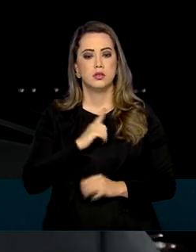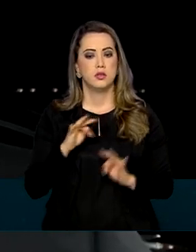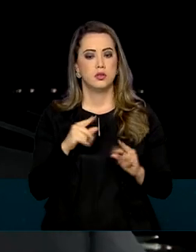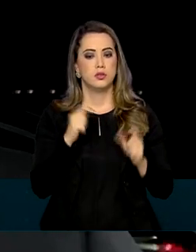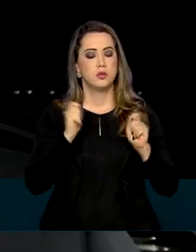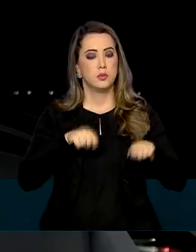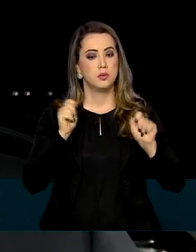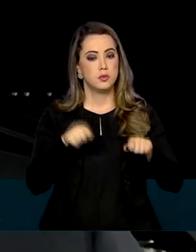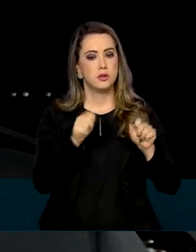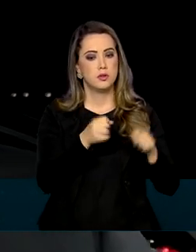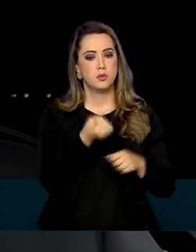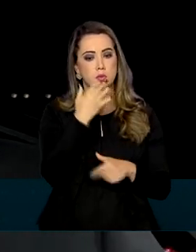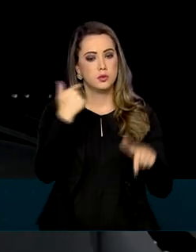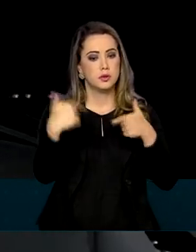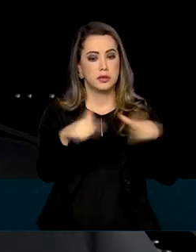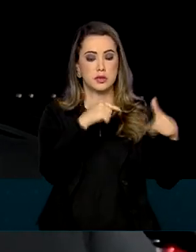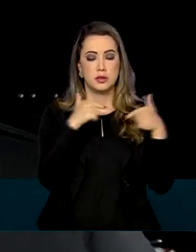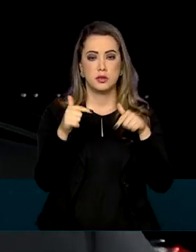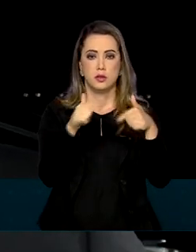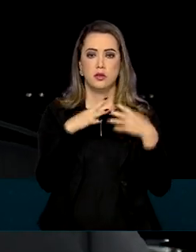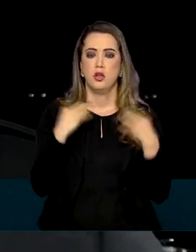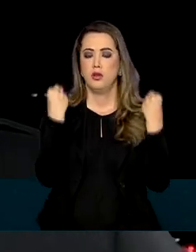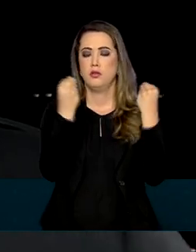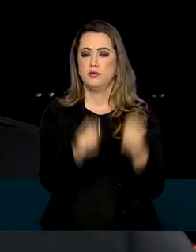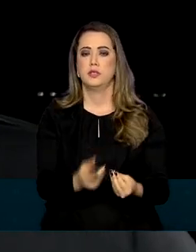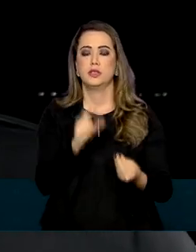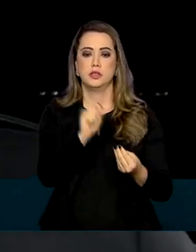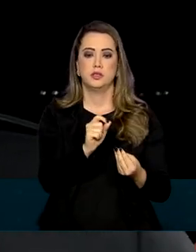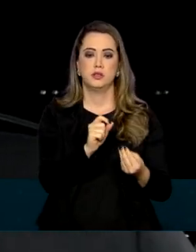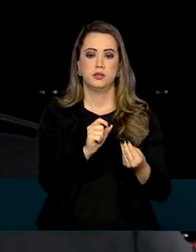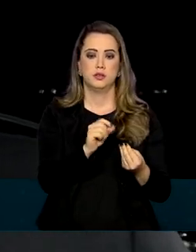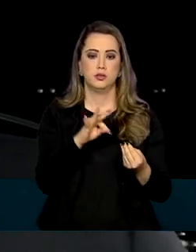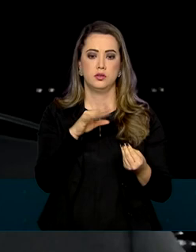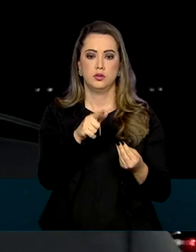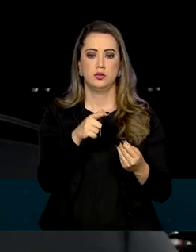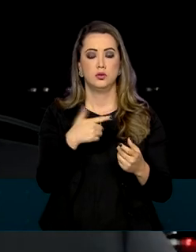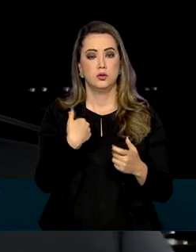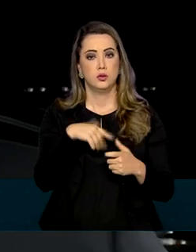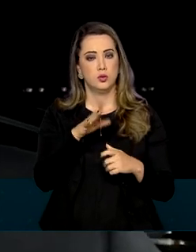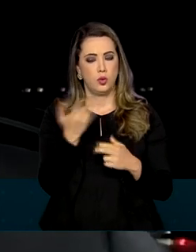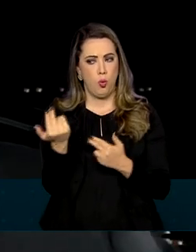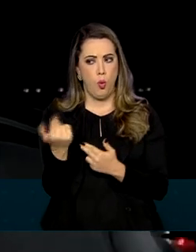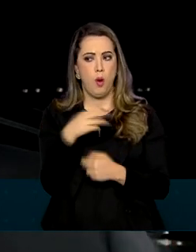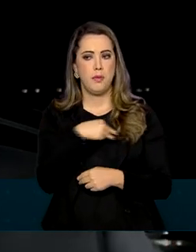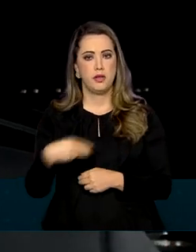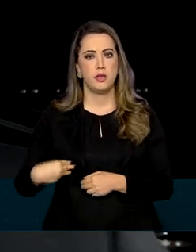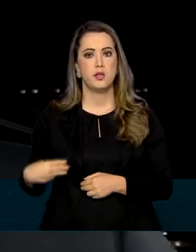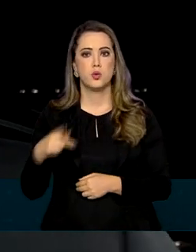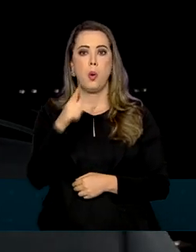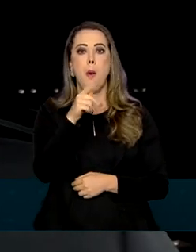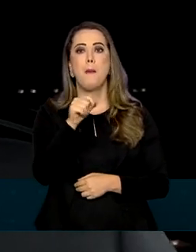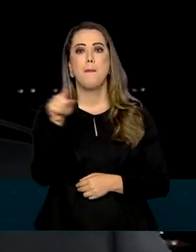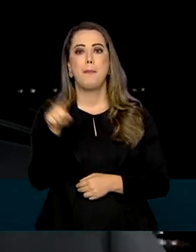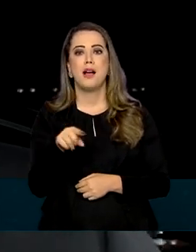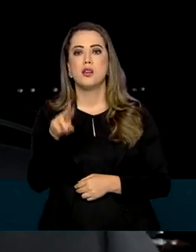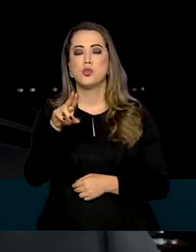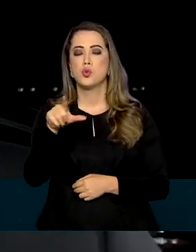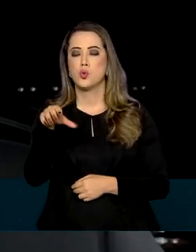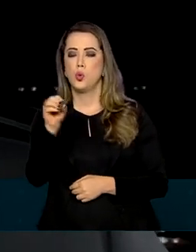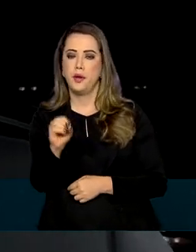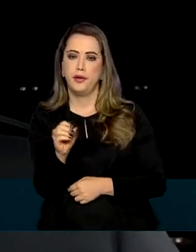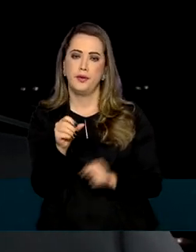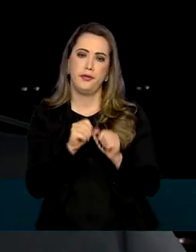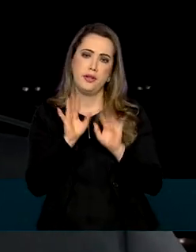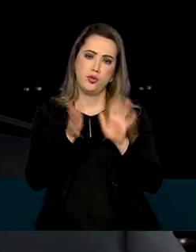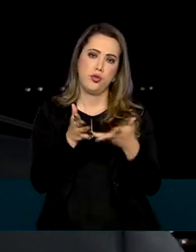no meu entender, para fazer um bom trabalho, dando prosseguimento em tudo que o Pazuello fez até hoje. No tocante